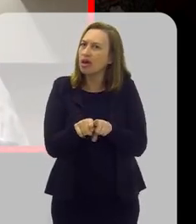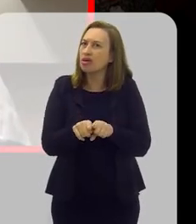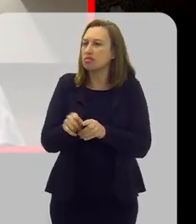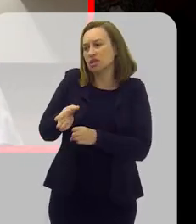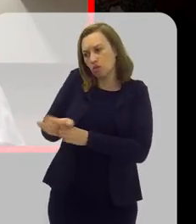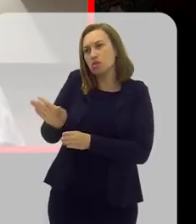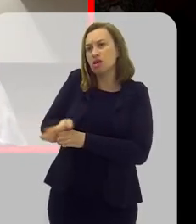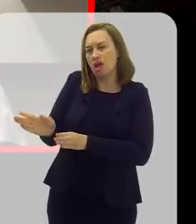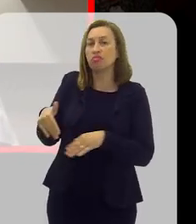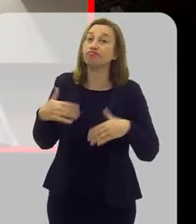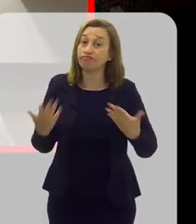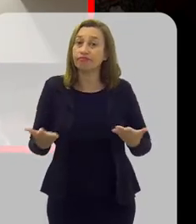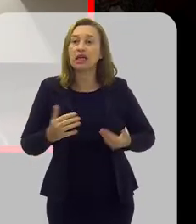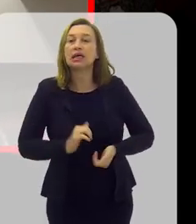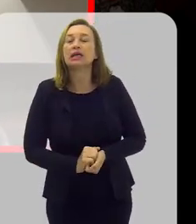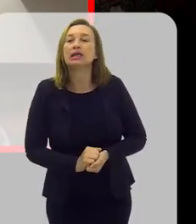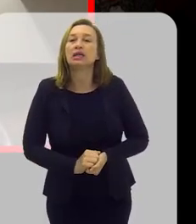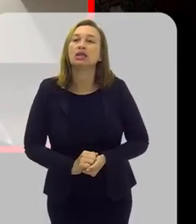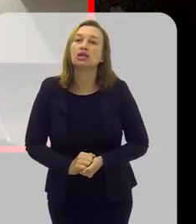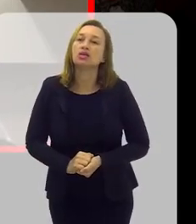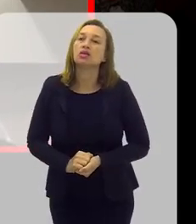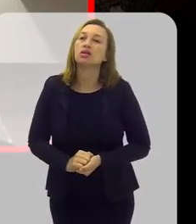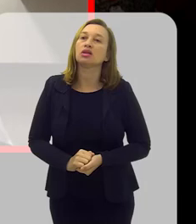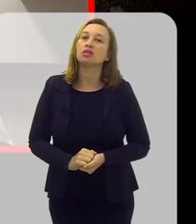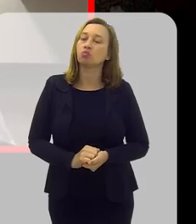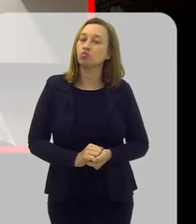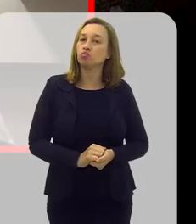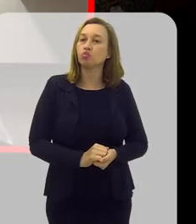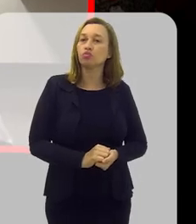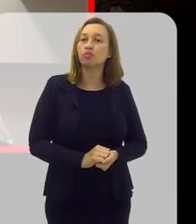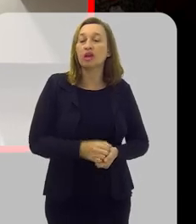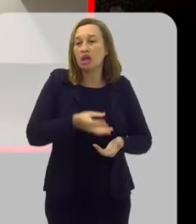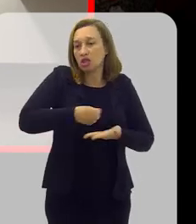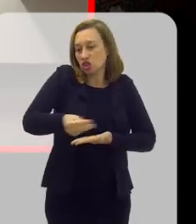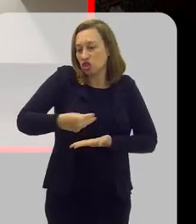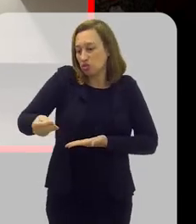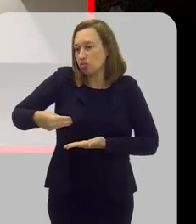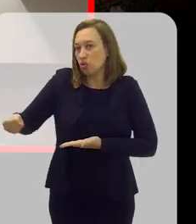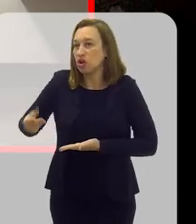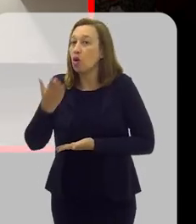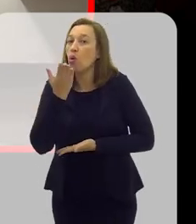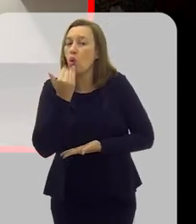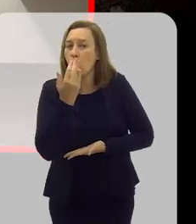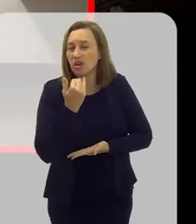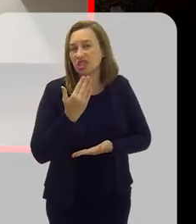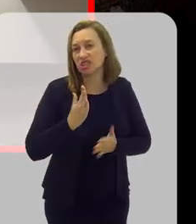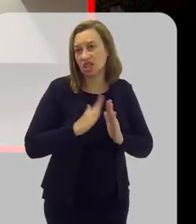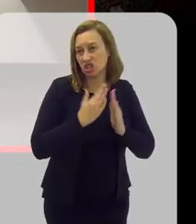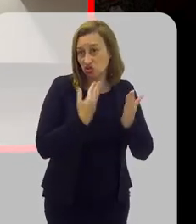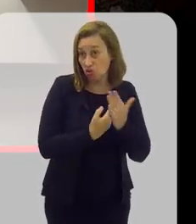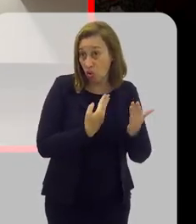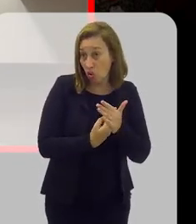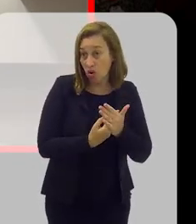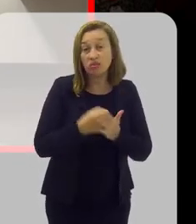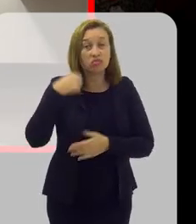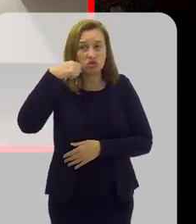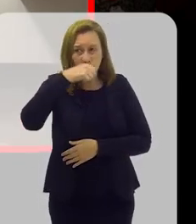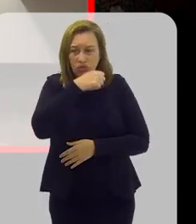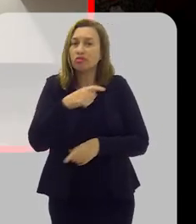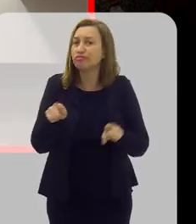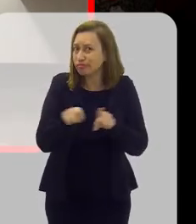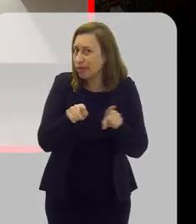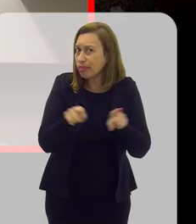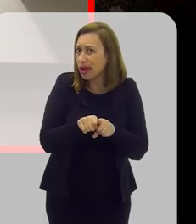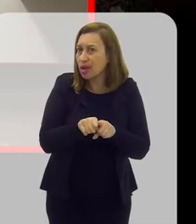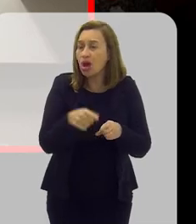também tem que ser assim. E se distribuir-se a alimentação na escola, a escova de